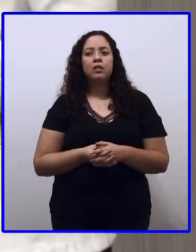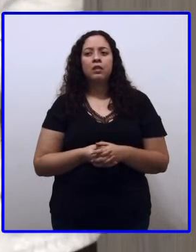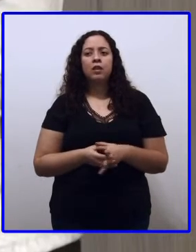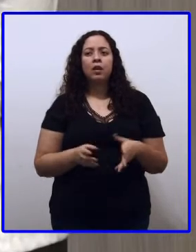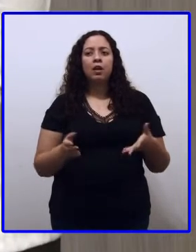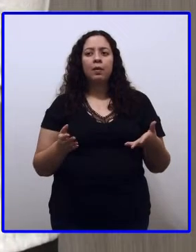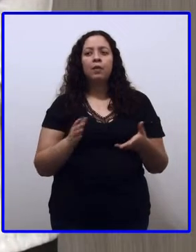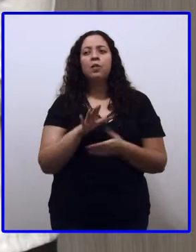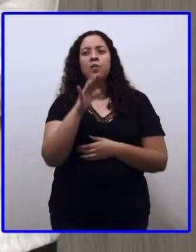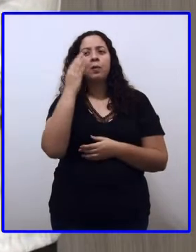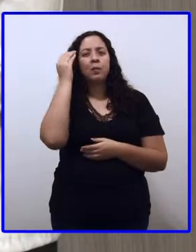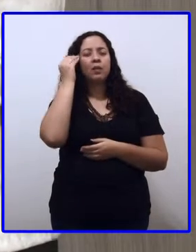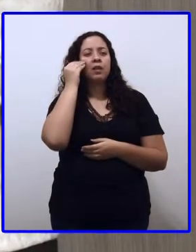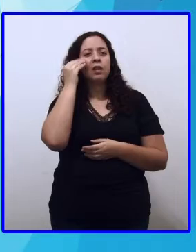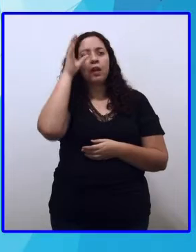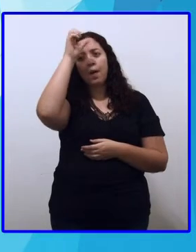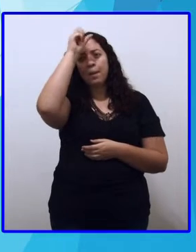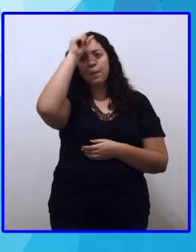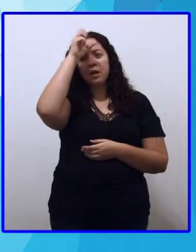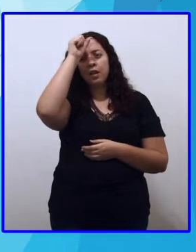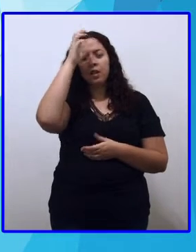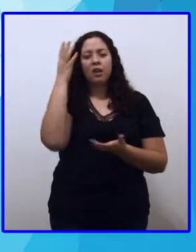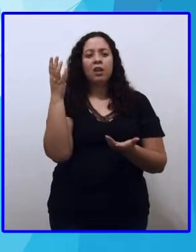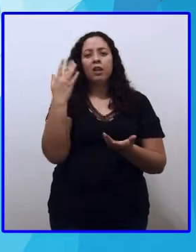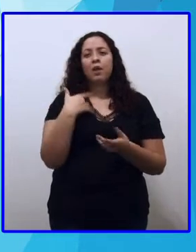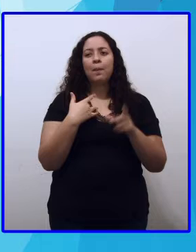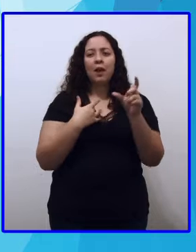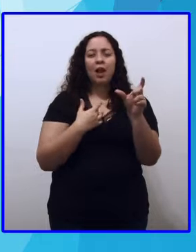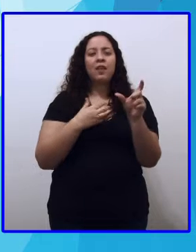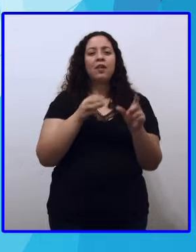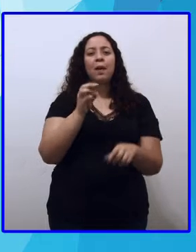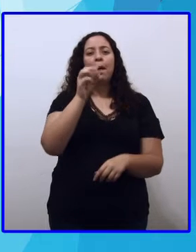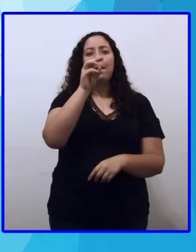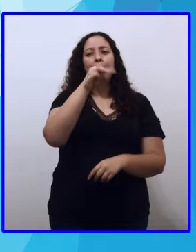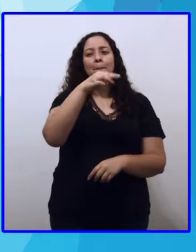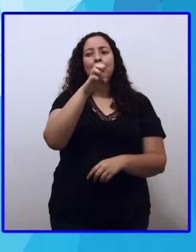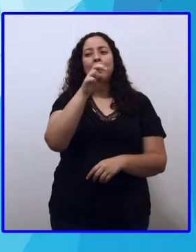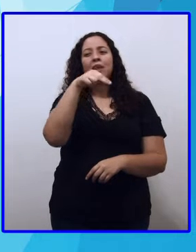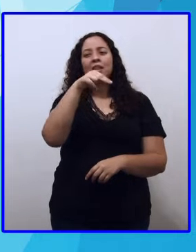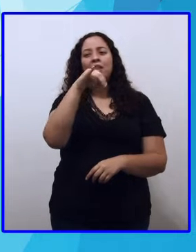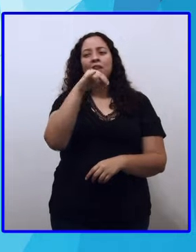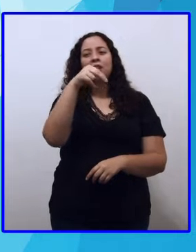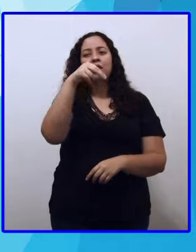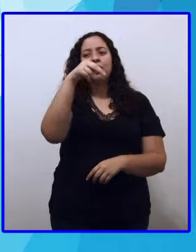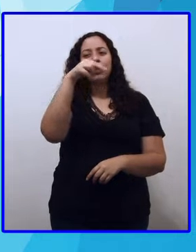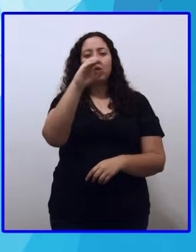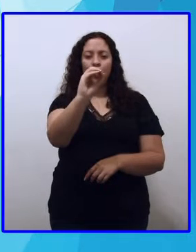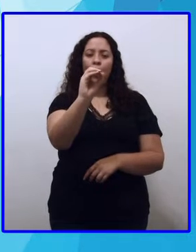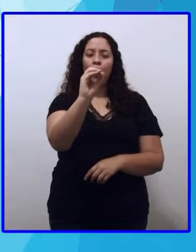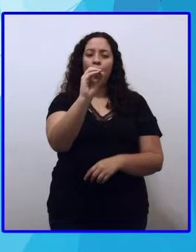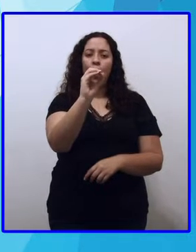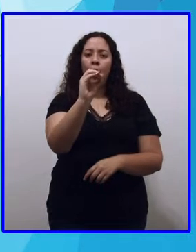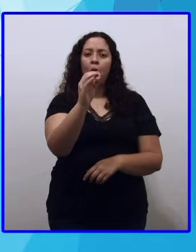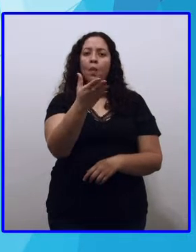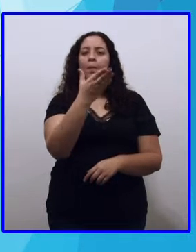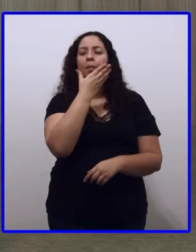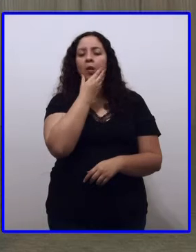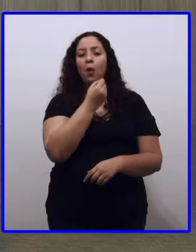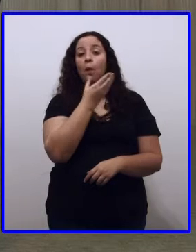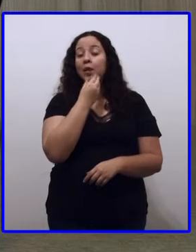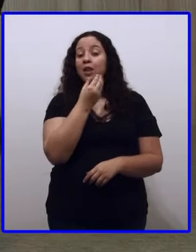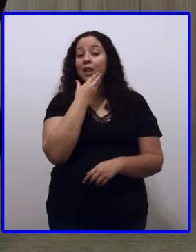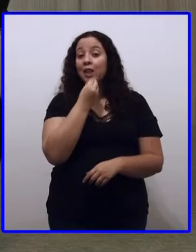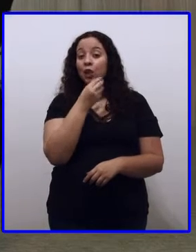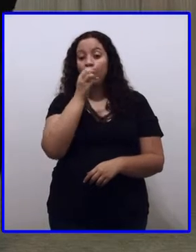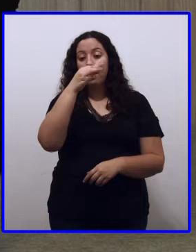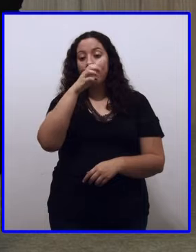por exemplo, Pro Natália? Olha lá. O exemplo, quando a gente fala aí, menino. Menino é o quê? Ah, é um substantivo. É